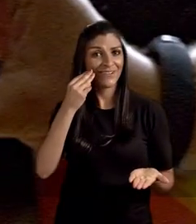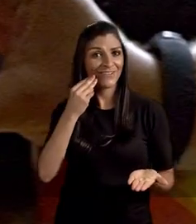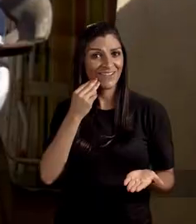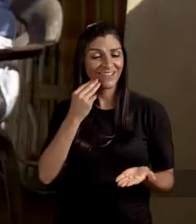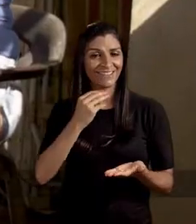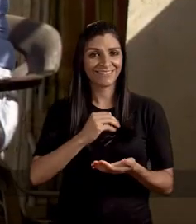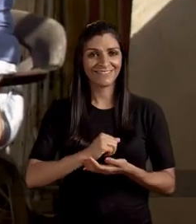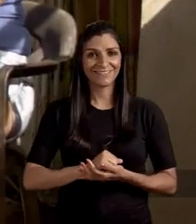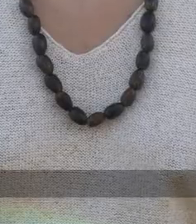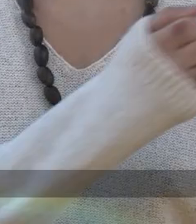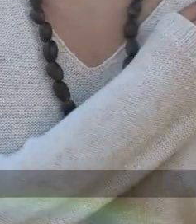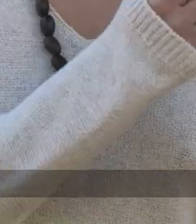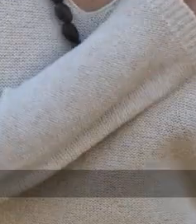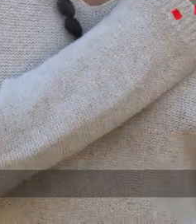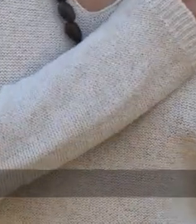ela! Malu!